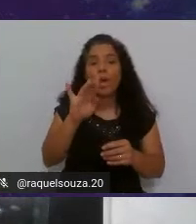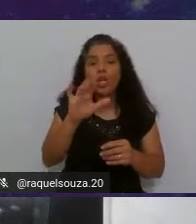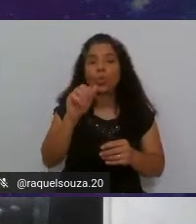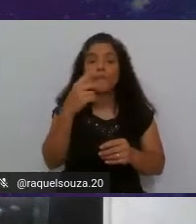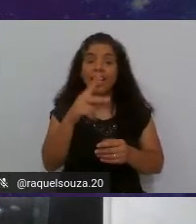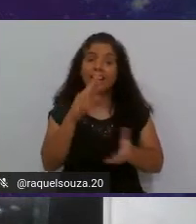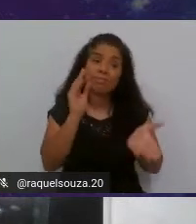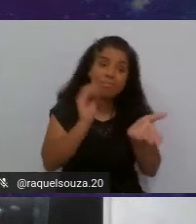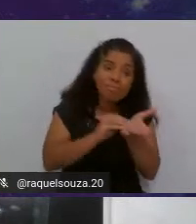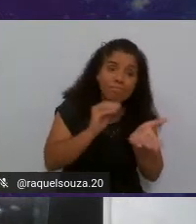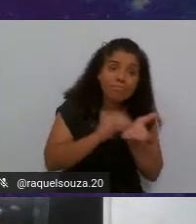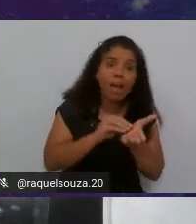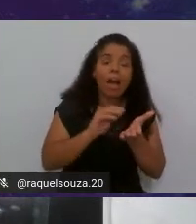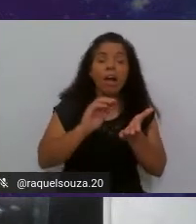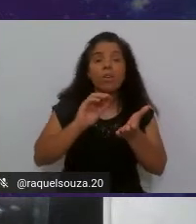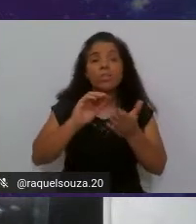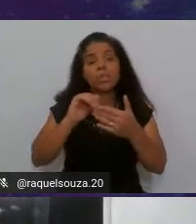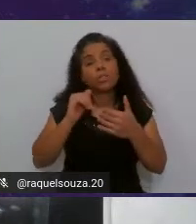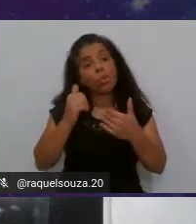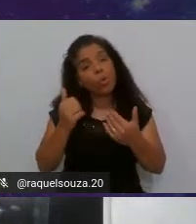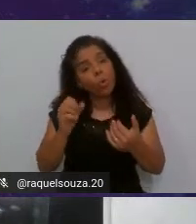faltando ou se ele está